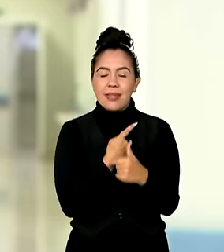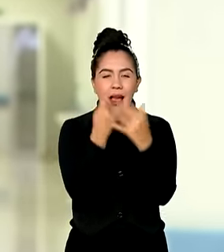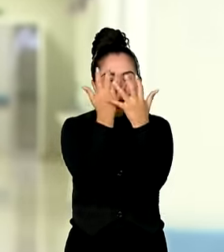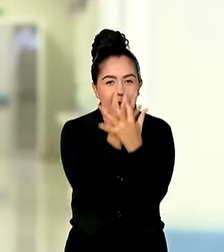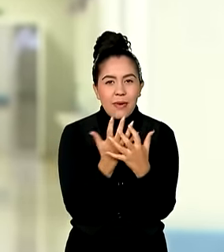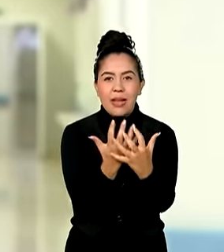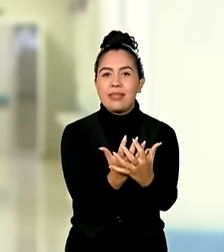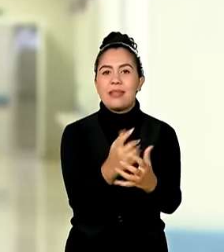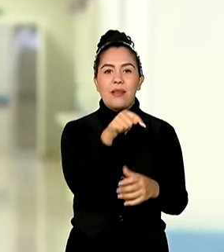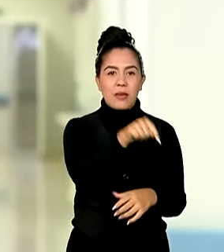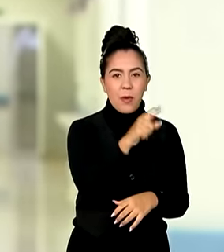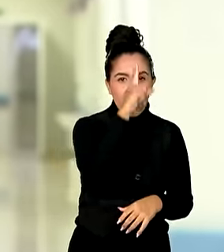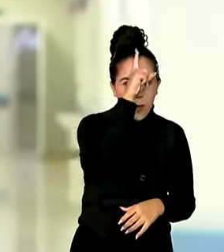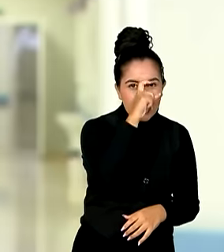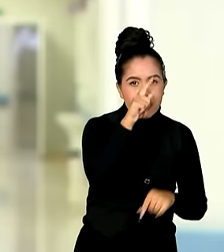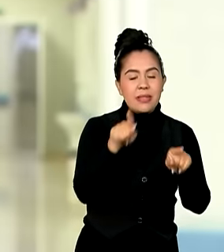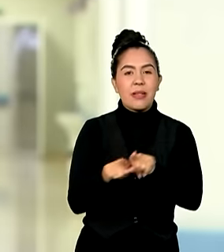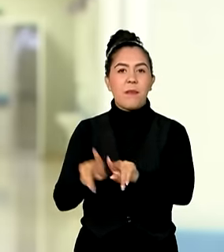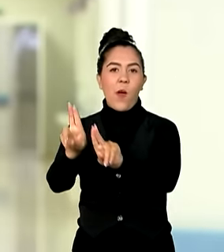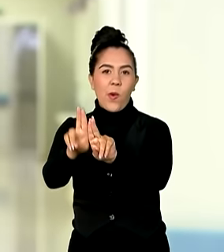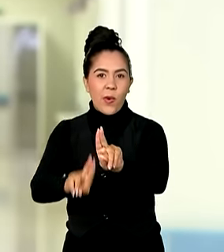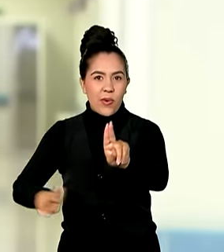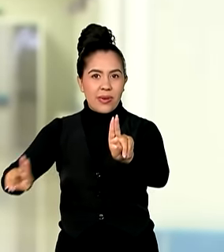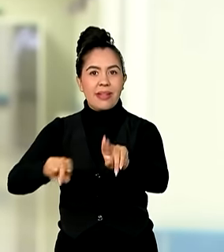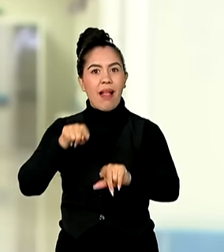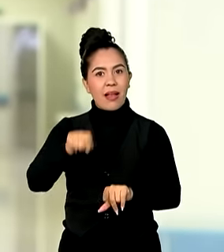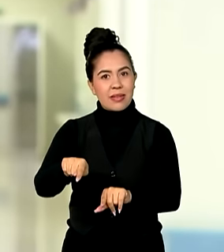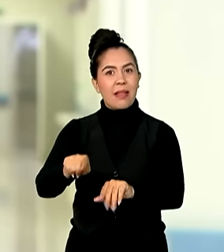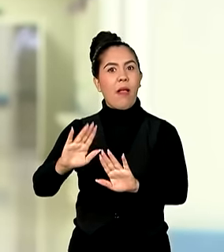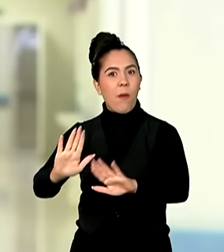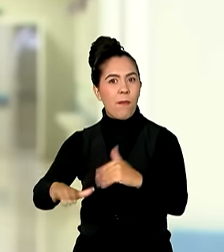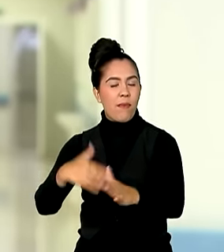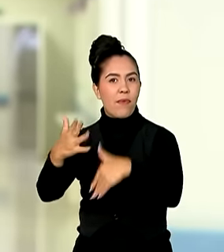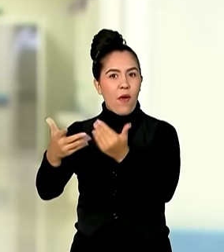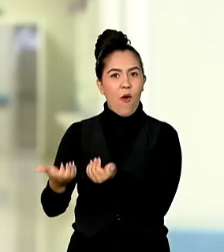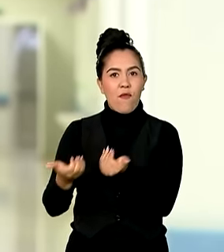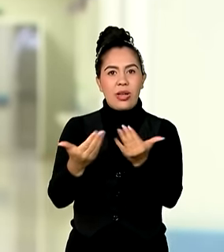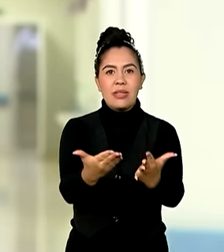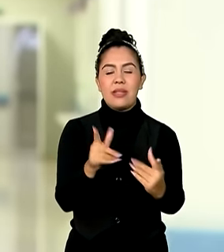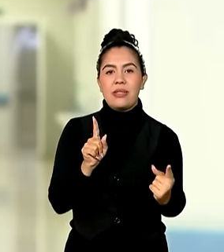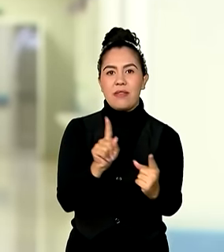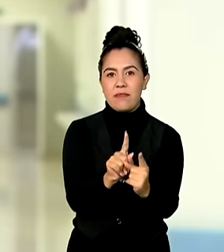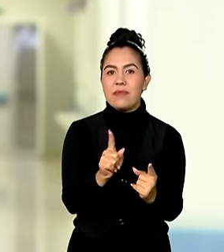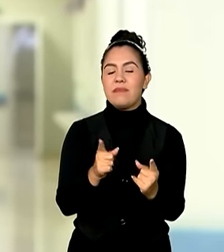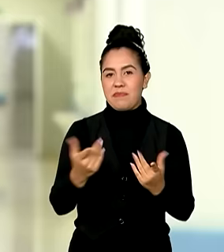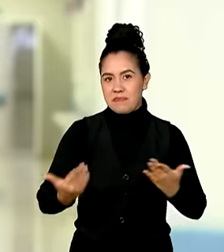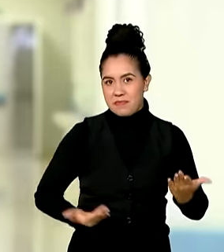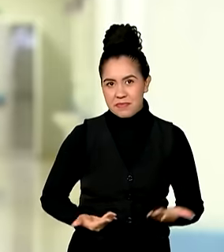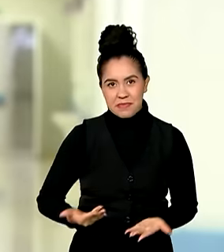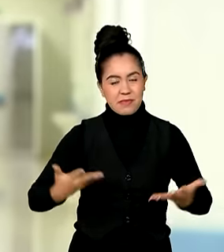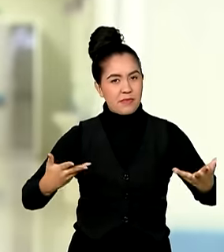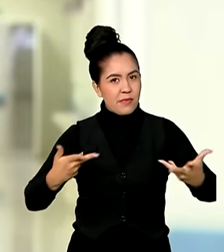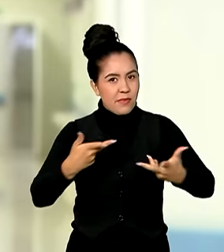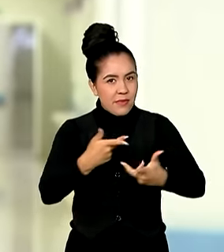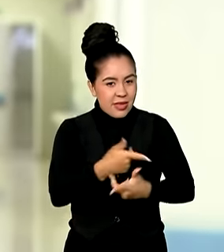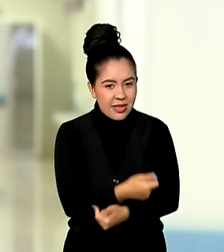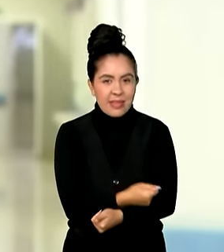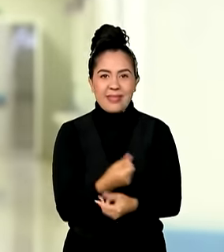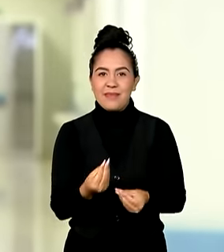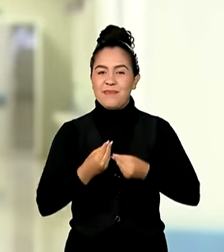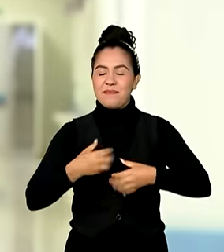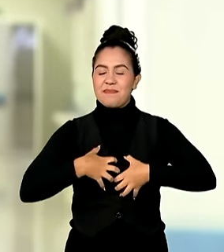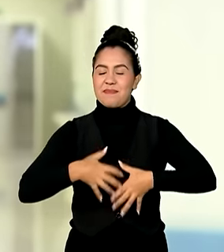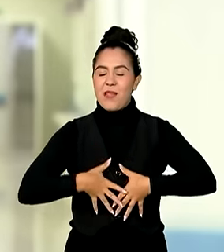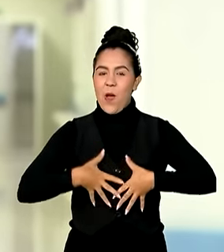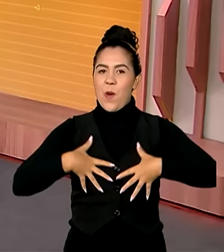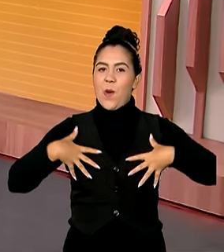pelo hospital e pela Universidade Federal de Uberlândia e ver ela crescer e poder oferecer um serviço de qualidade, como vai estar sendo oferecido agora com esse hospital, nos enche de